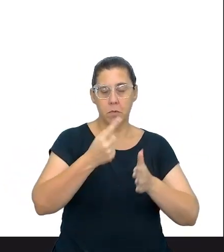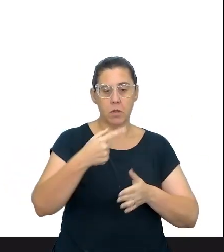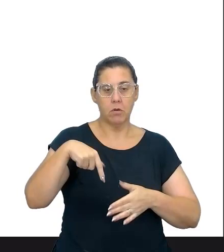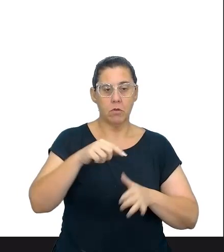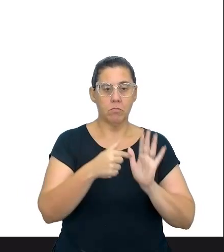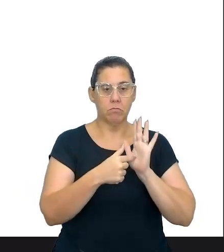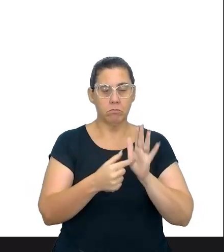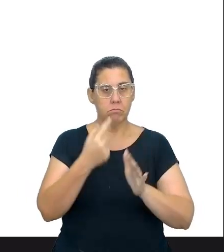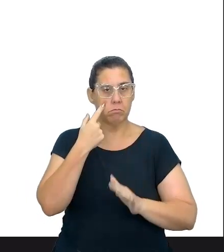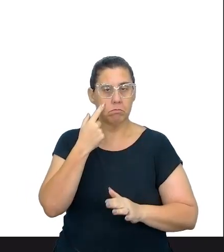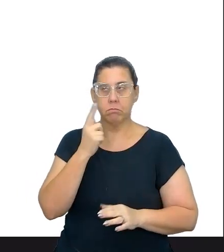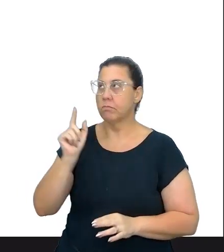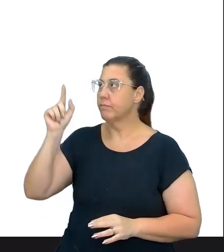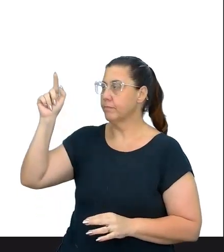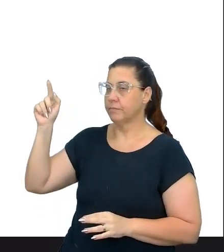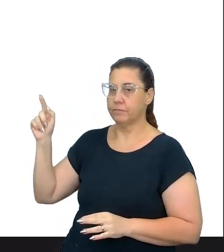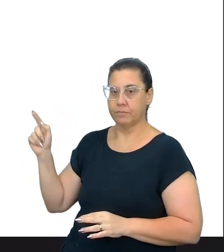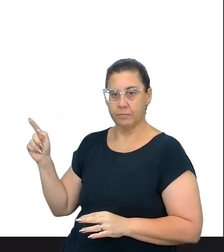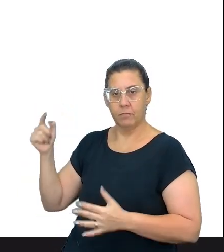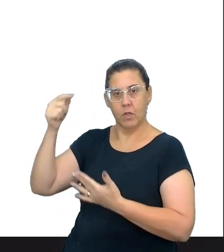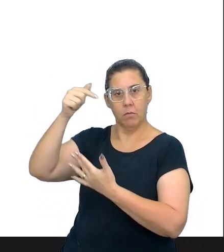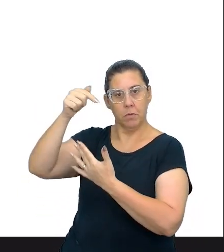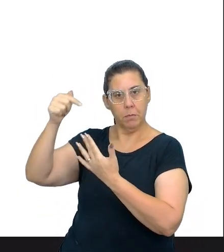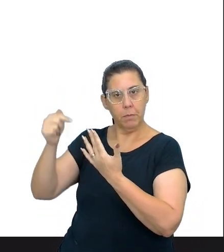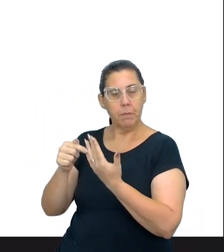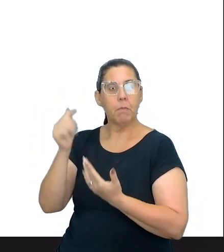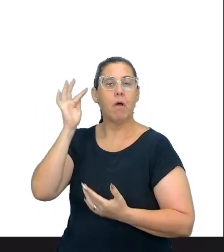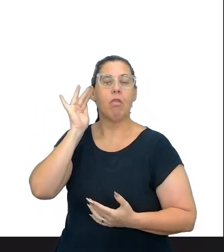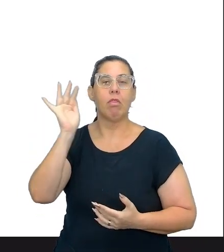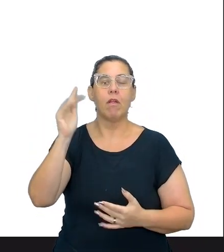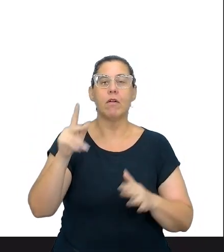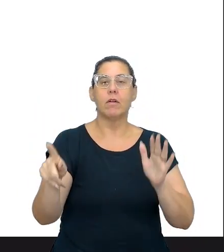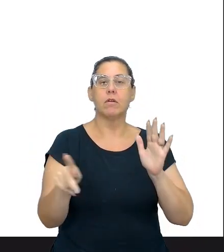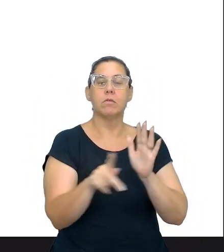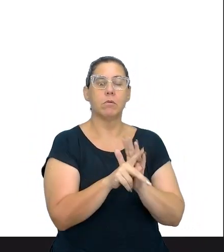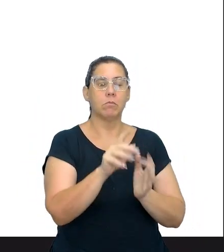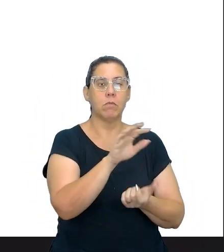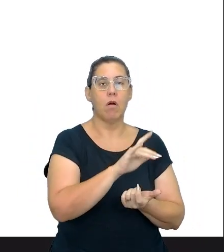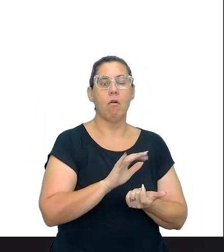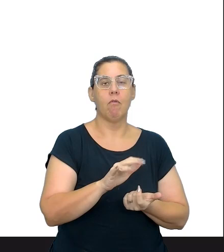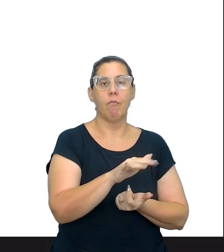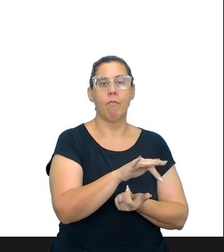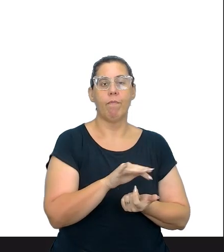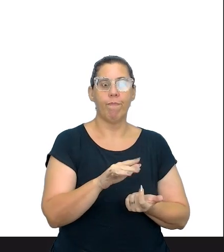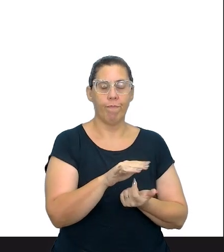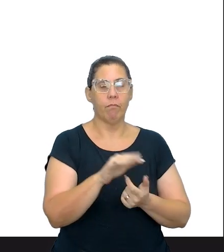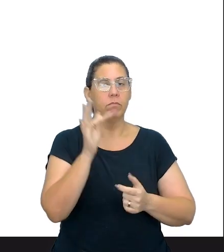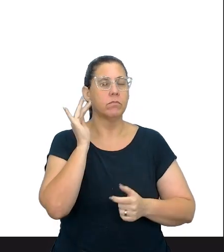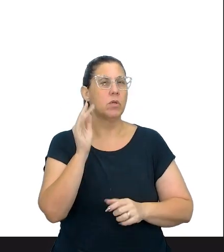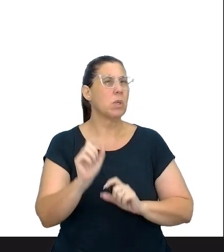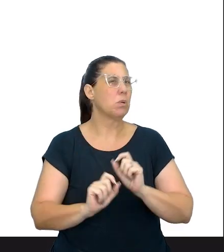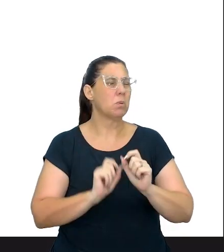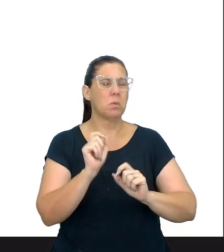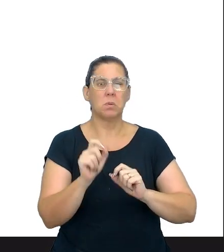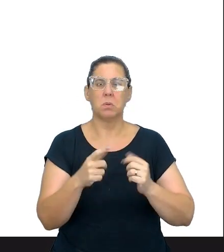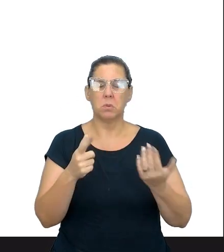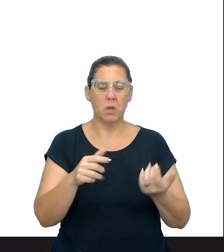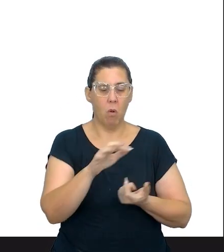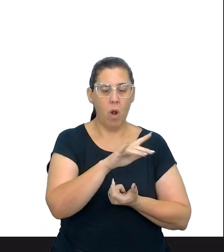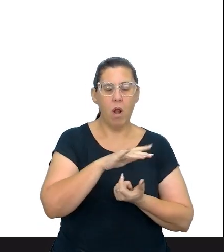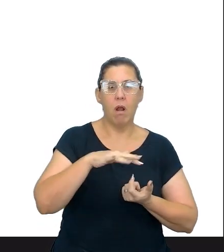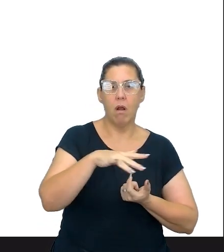gente vai revisitar alguns aspectos teóricos, né? Relativos a letramento, ou seja, na teoria, que é o